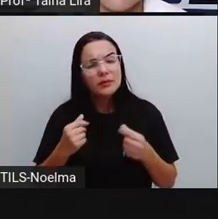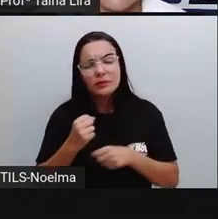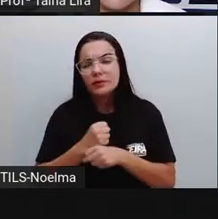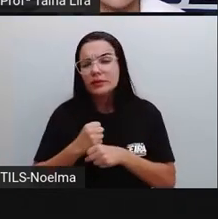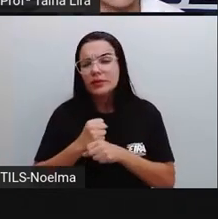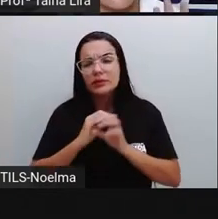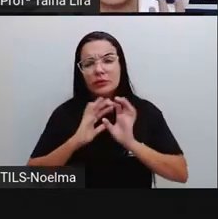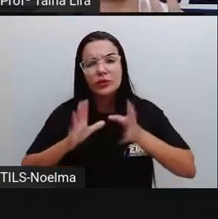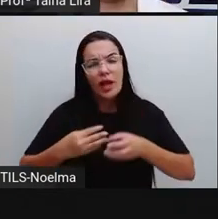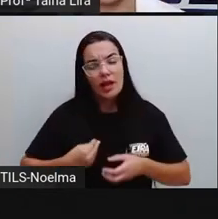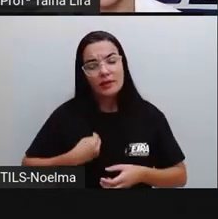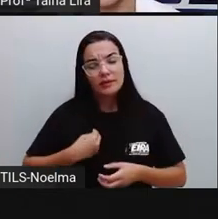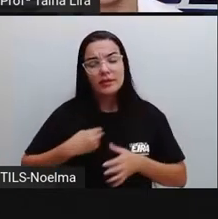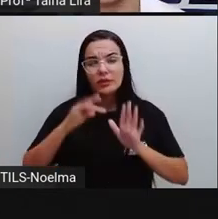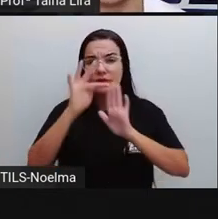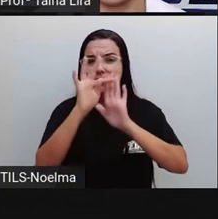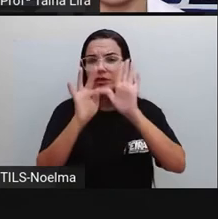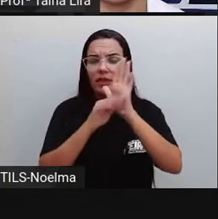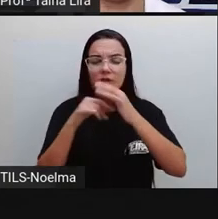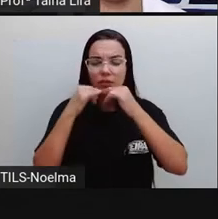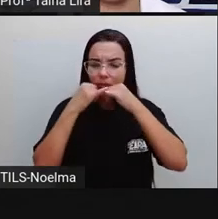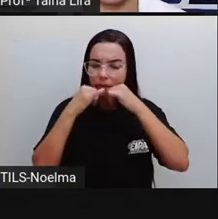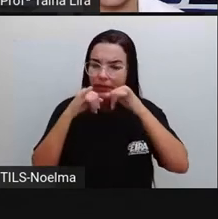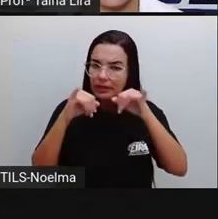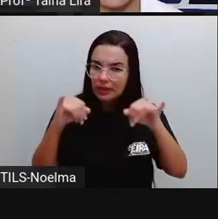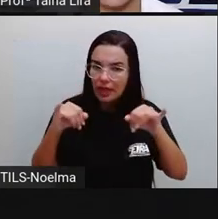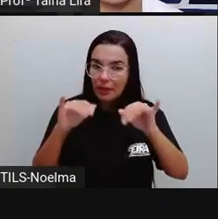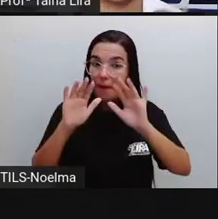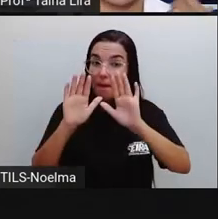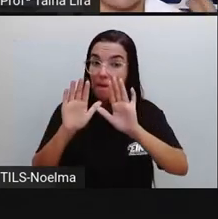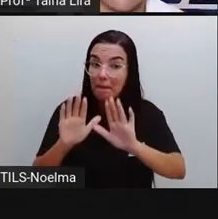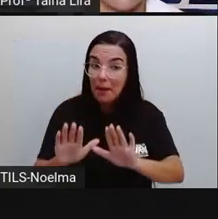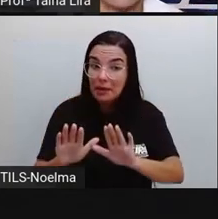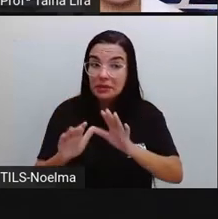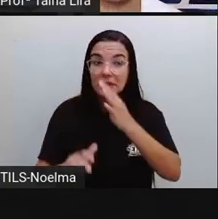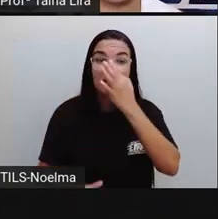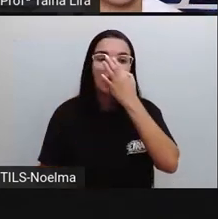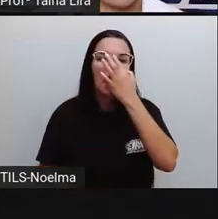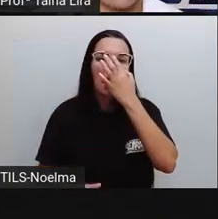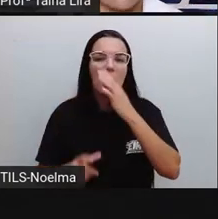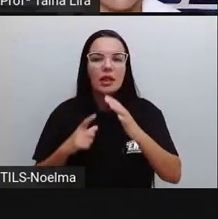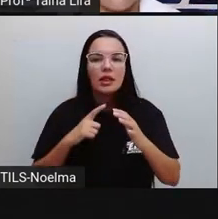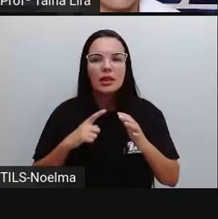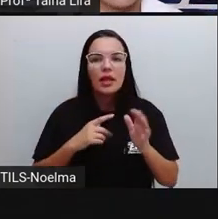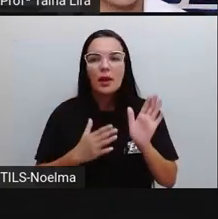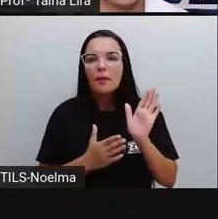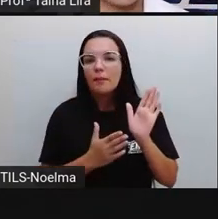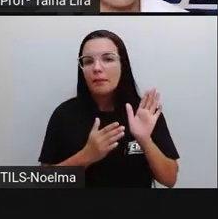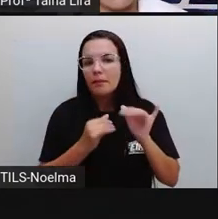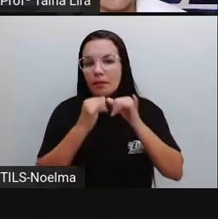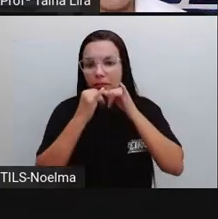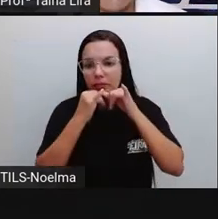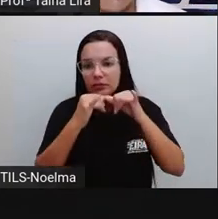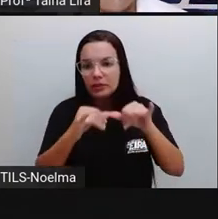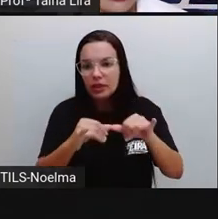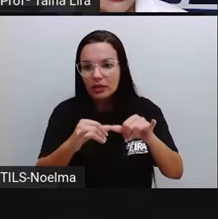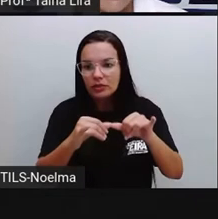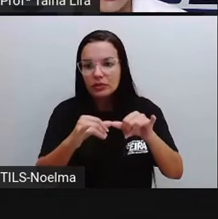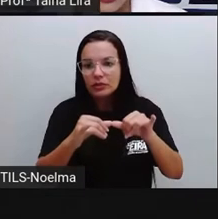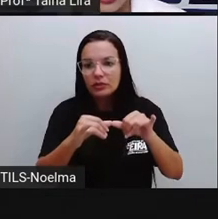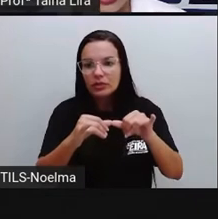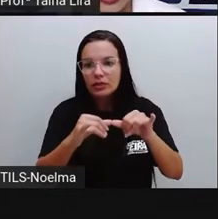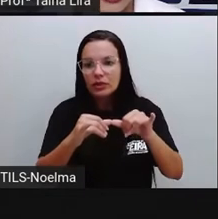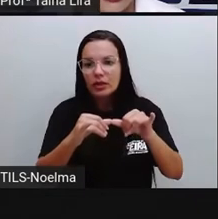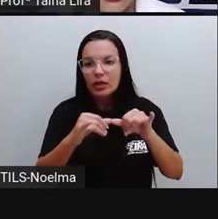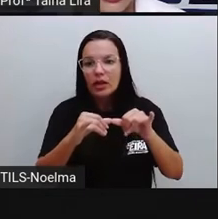tá? É claro que os anúncios, né, as propagandas, os textos publicitários, se a gente for comparar